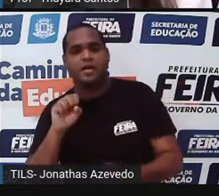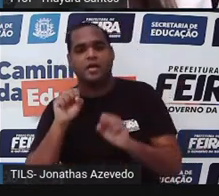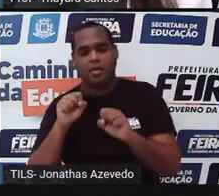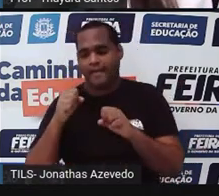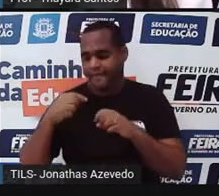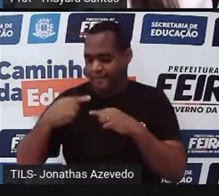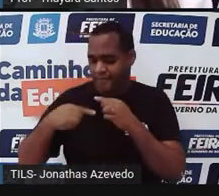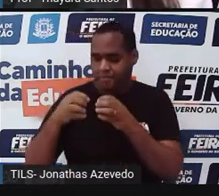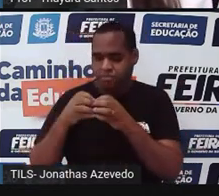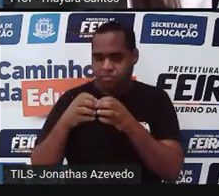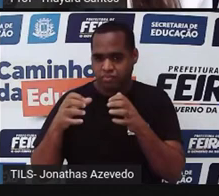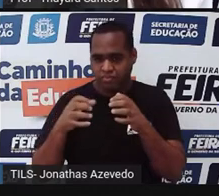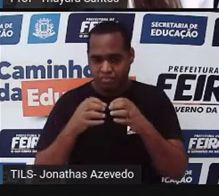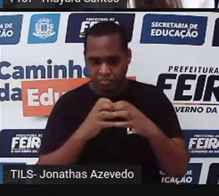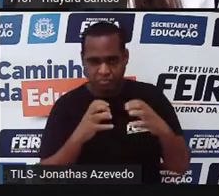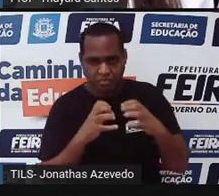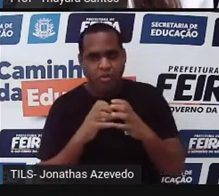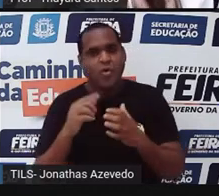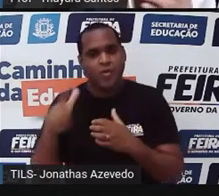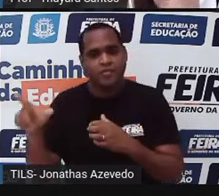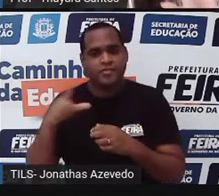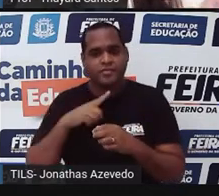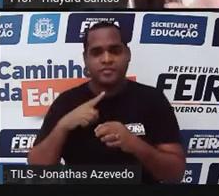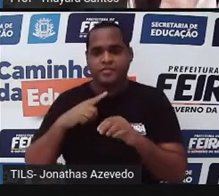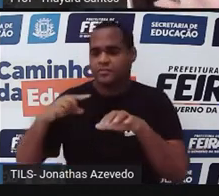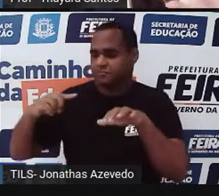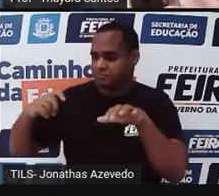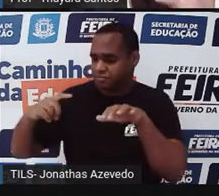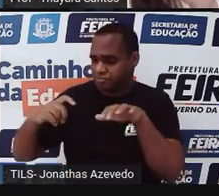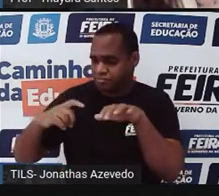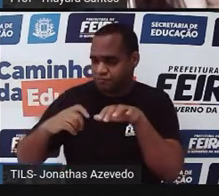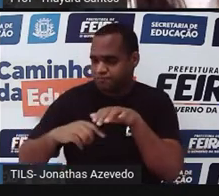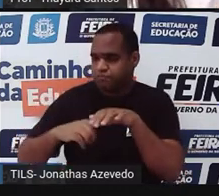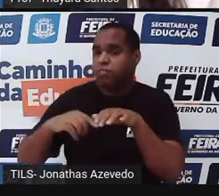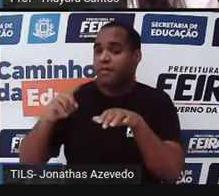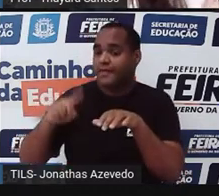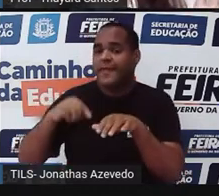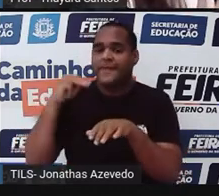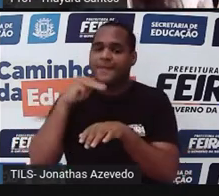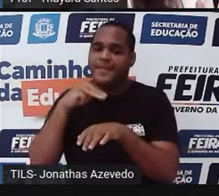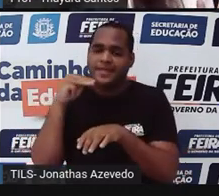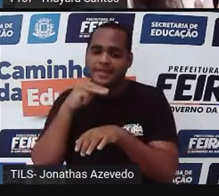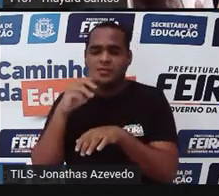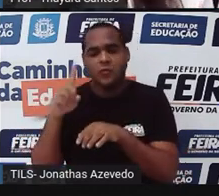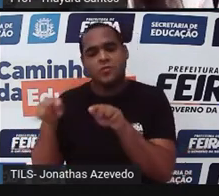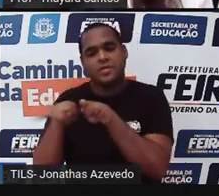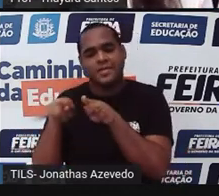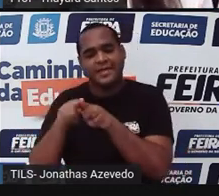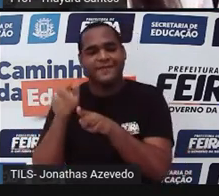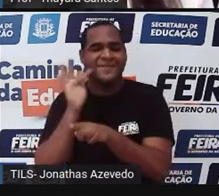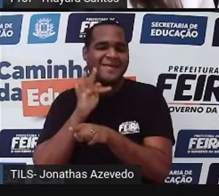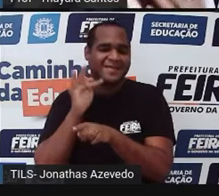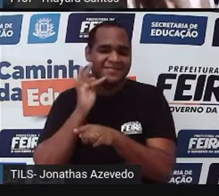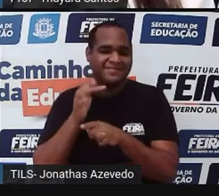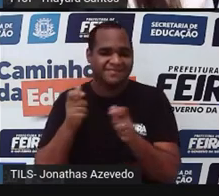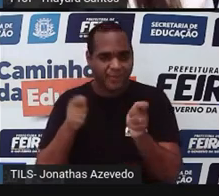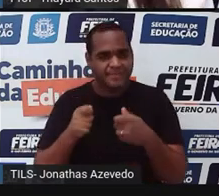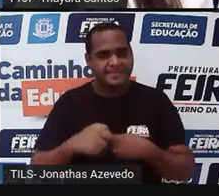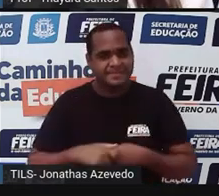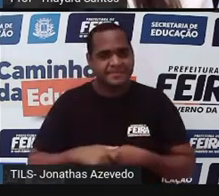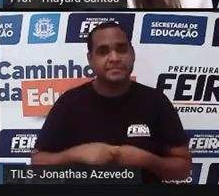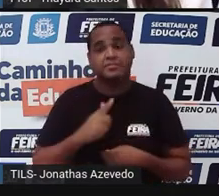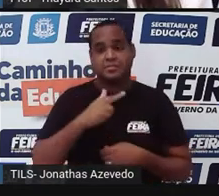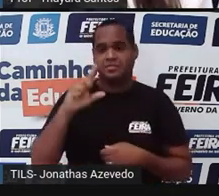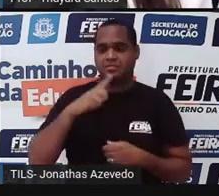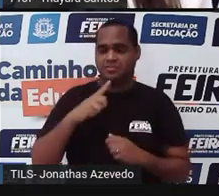ou podem se reproduzir sexuadamente quando envolve a participação do gameta masculino e do gameta feminino. Além disso,